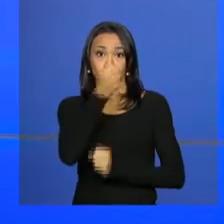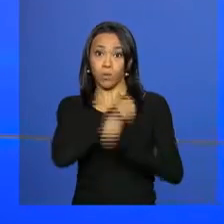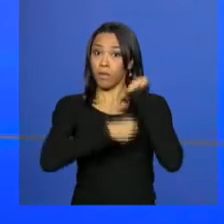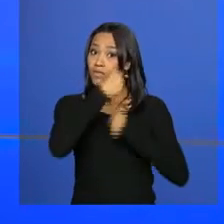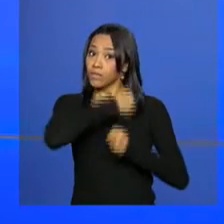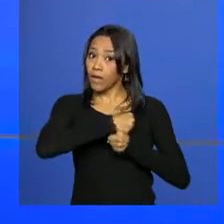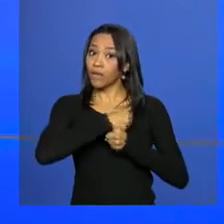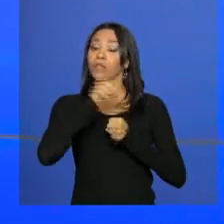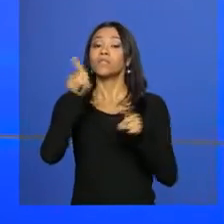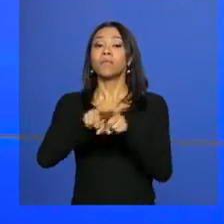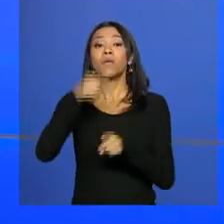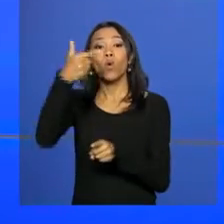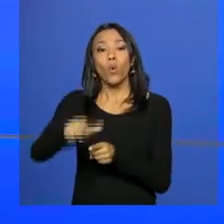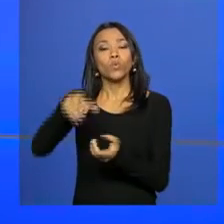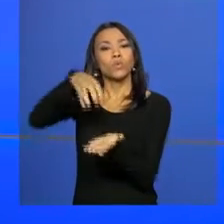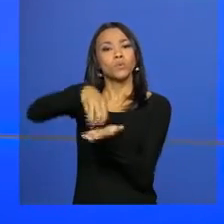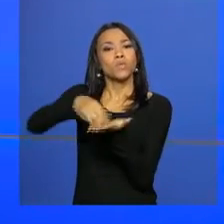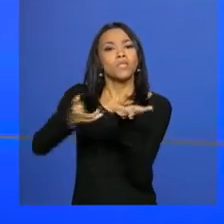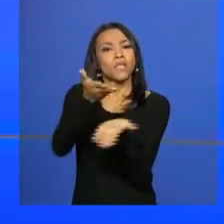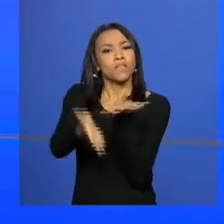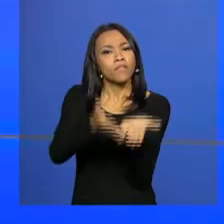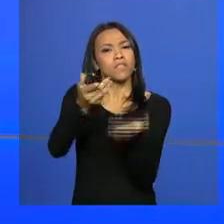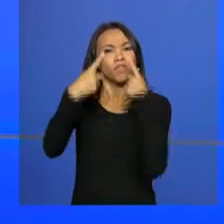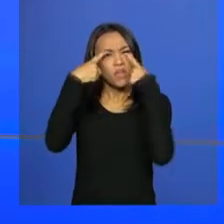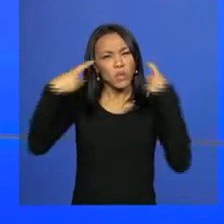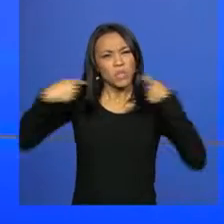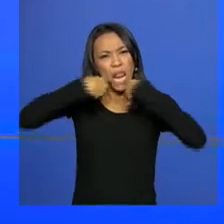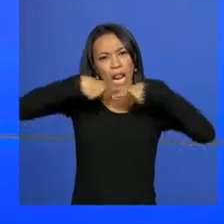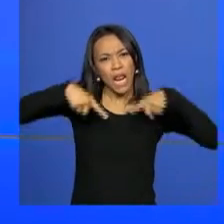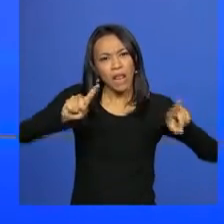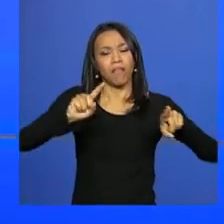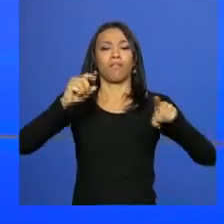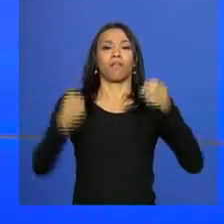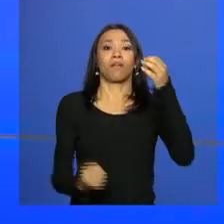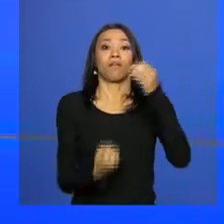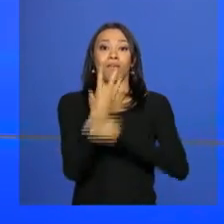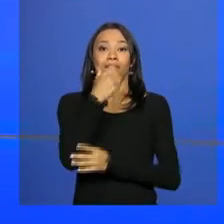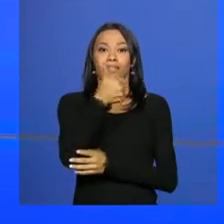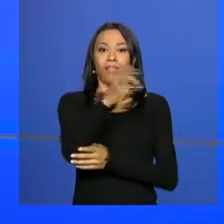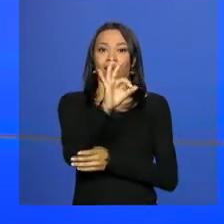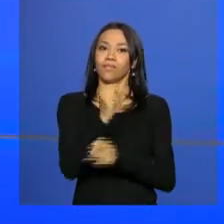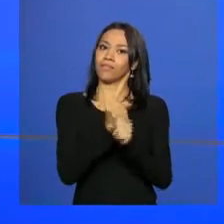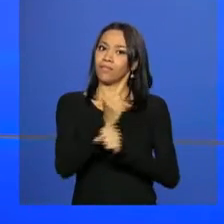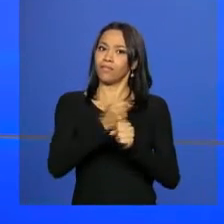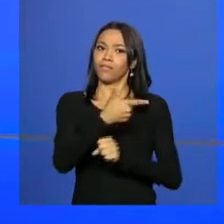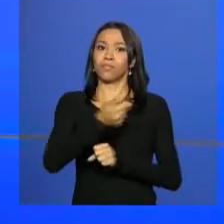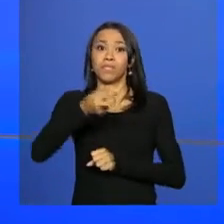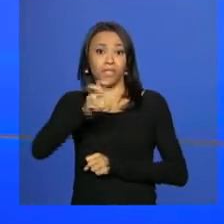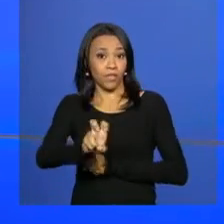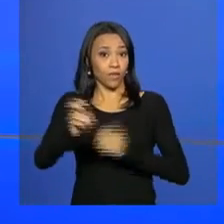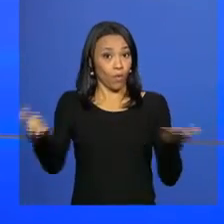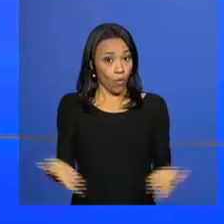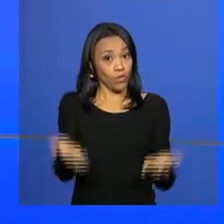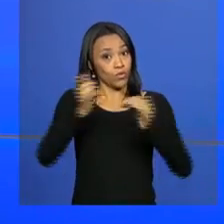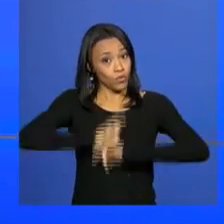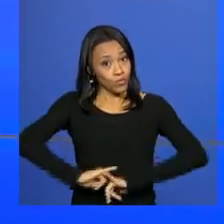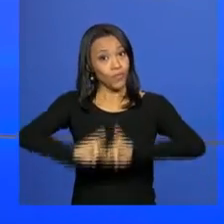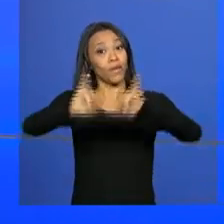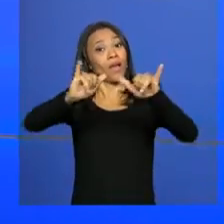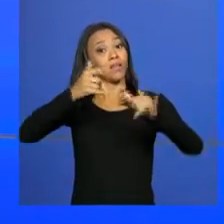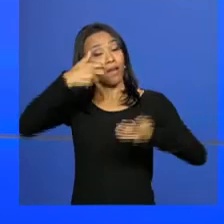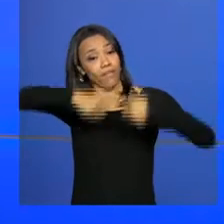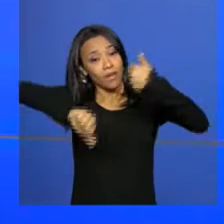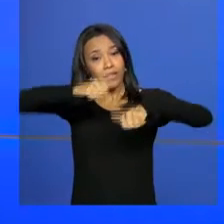Serviço de Orientação e Acolhimento de Denúncias de Violência completou 10 anos em 2015. Hoje, foi divulgado o balanço dos